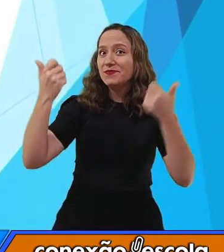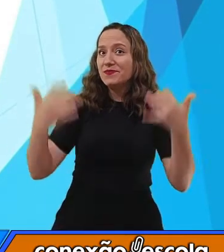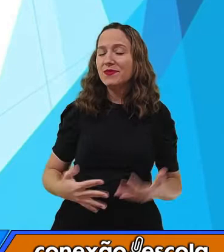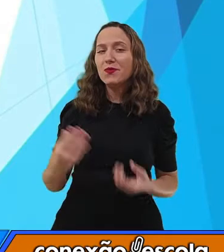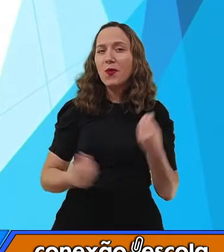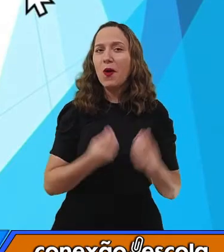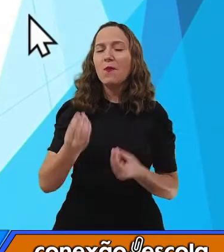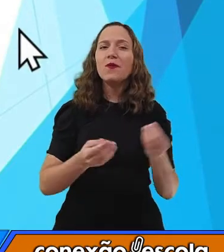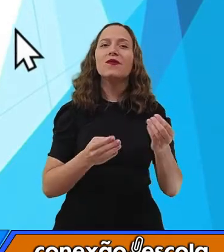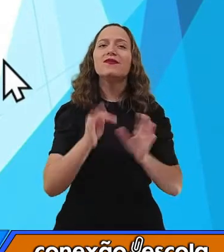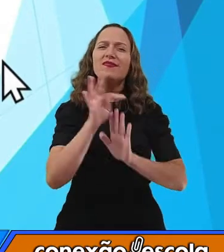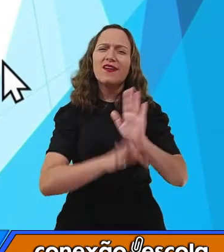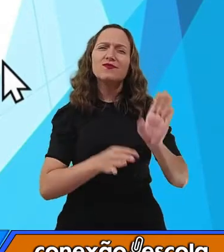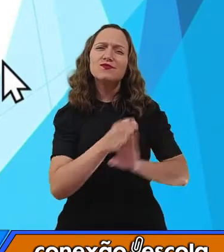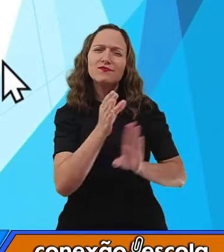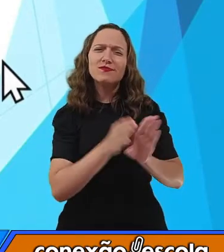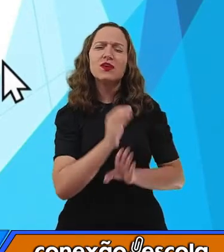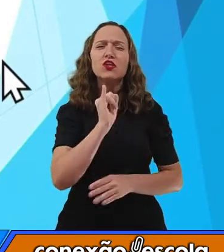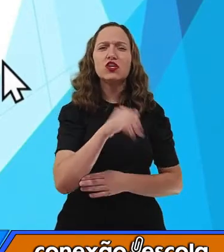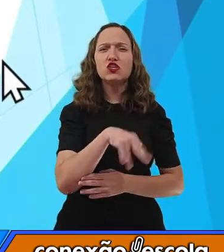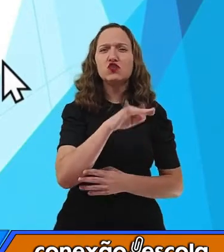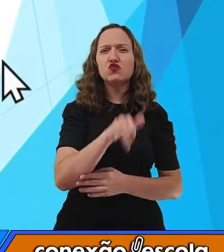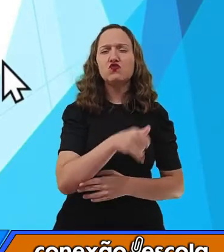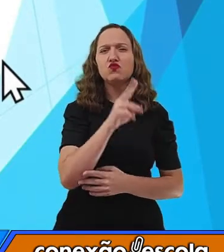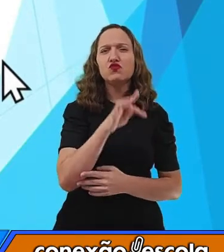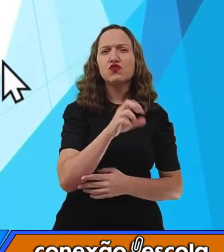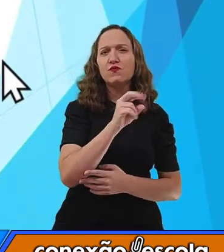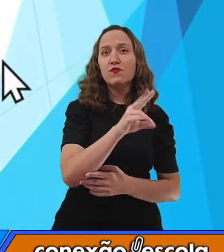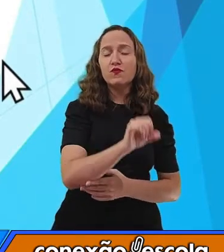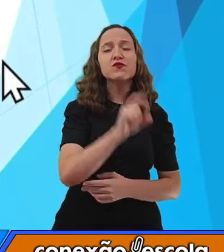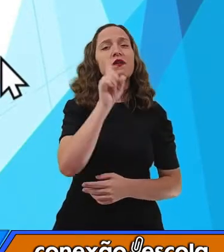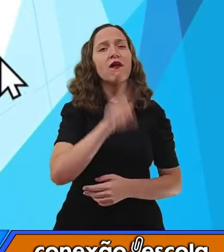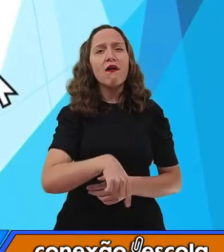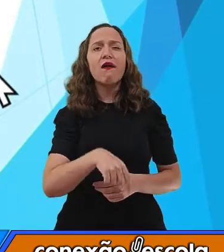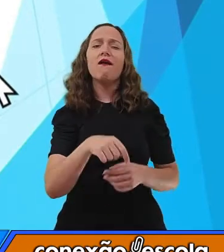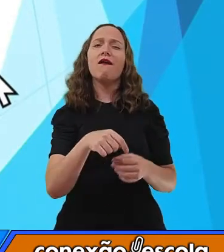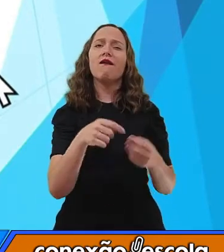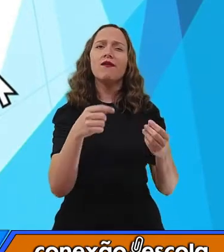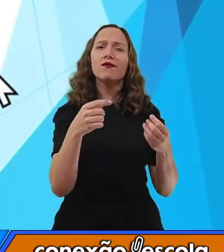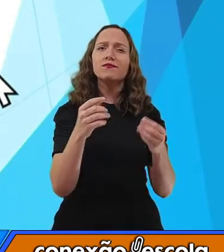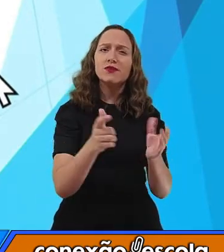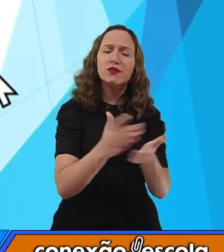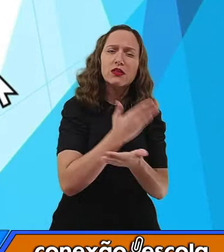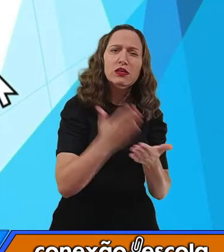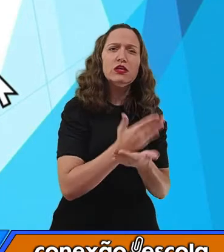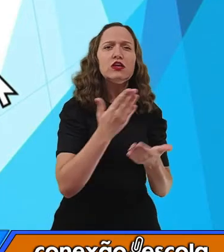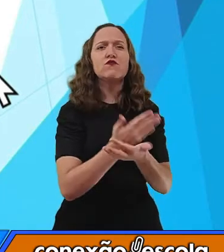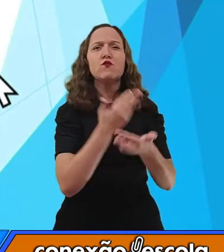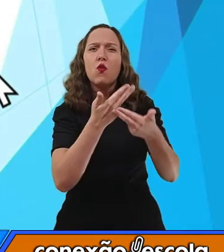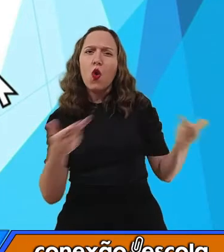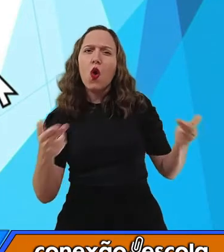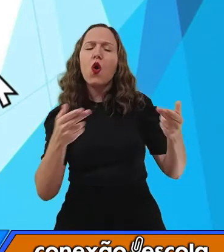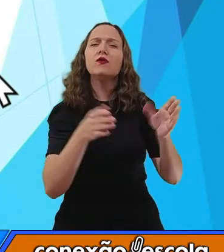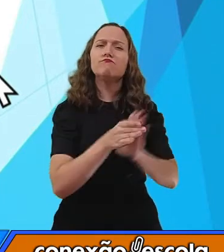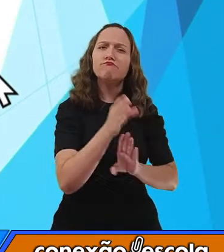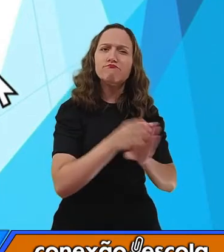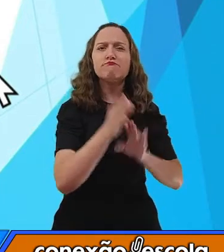instrucionais injuntivos. Manual, instruções, guia, né? Colheta, explicativo, instruções de jogos.